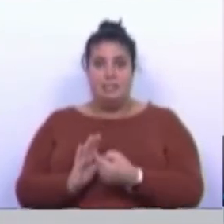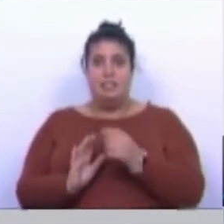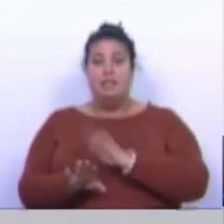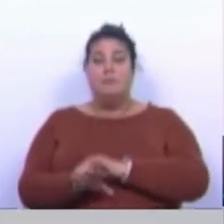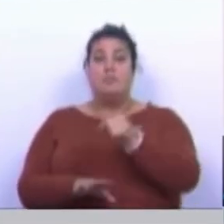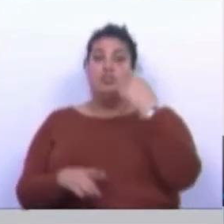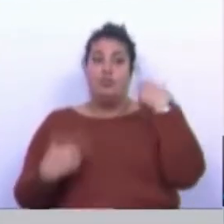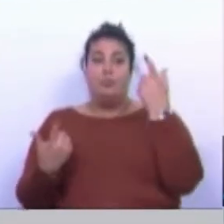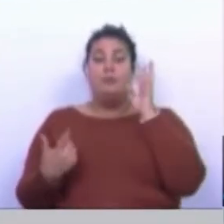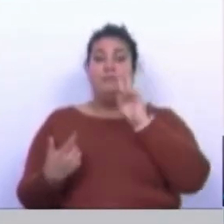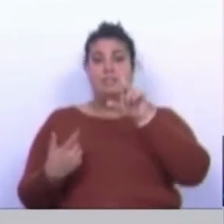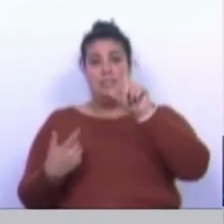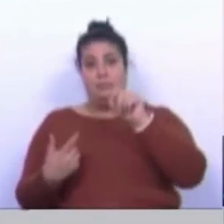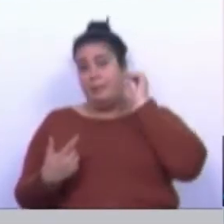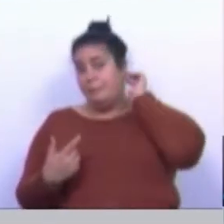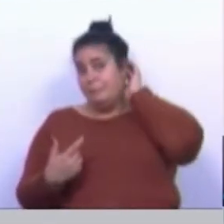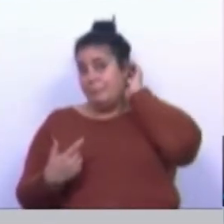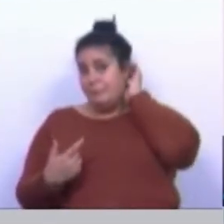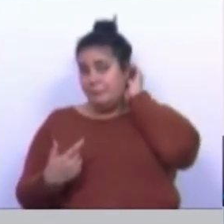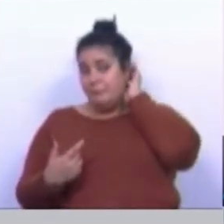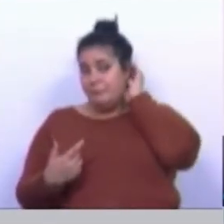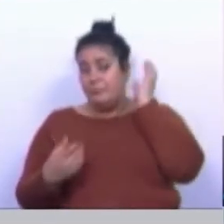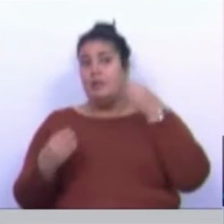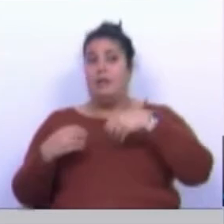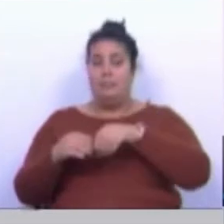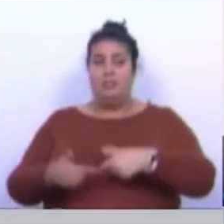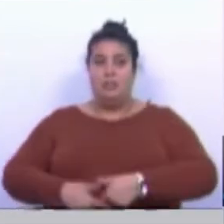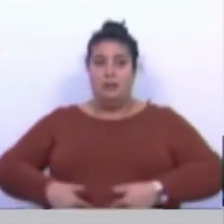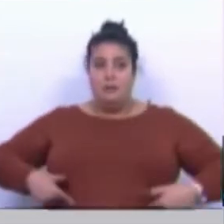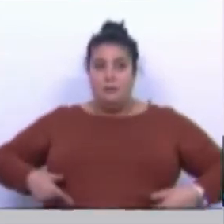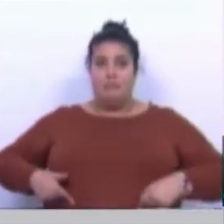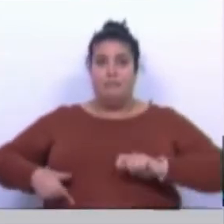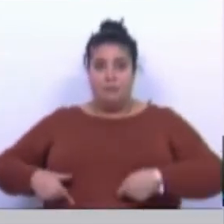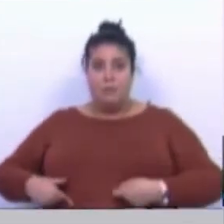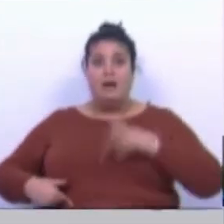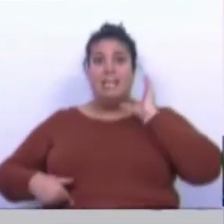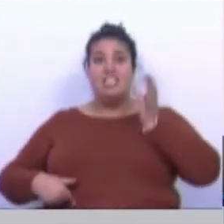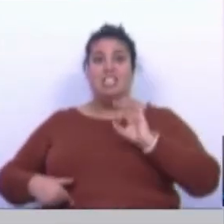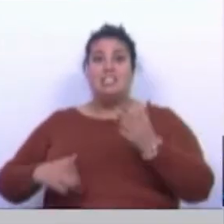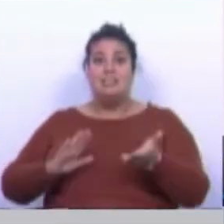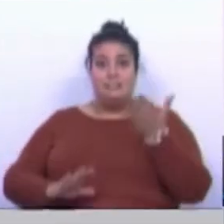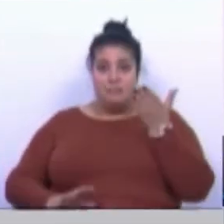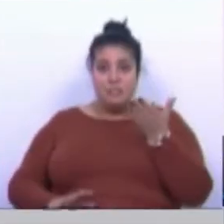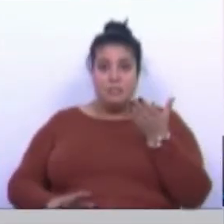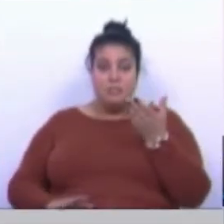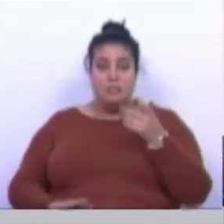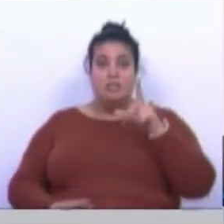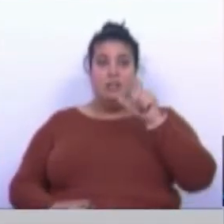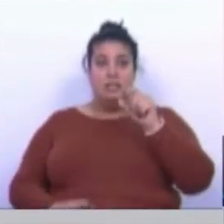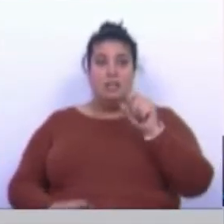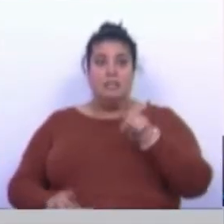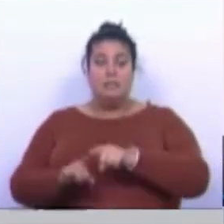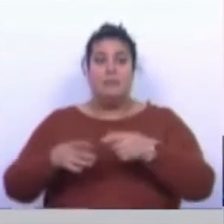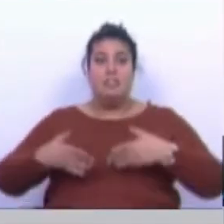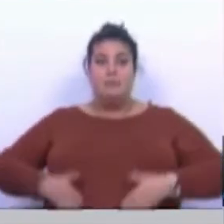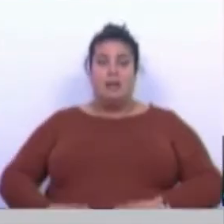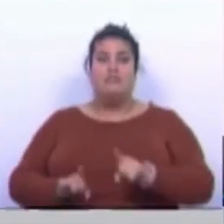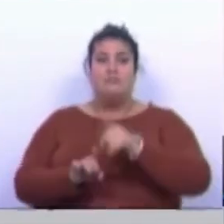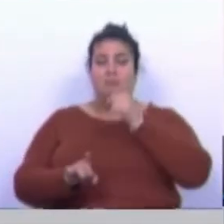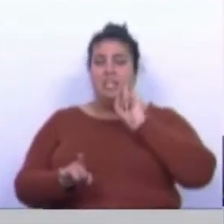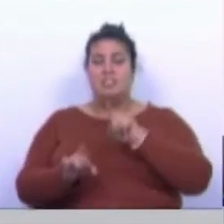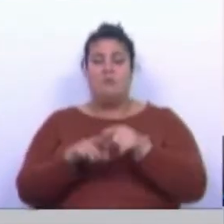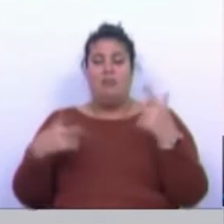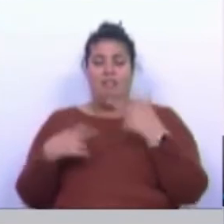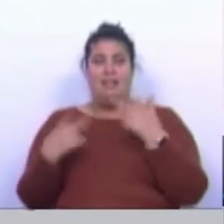também se está a verificar, portanto, mais cesarianas, mais induções e mais partes instrumentadas também, mais mulheres com